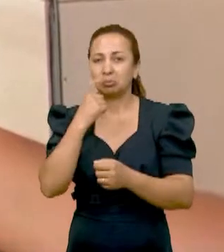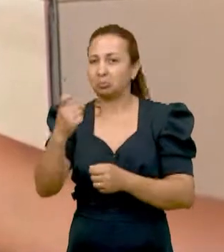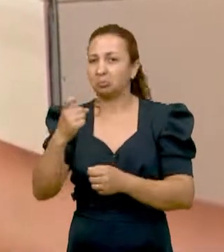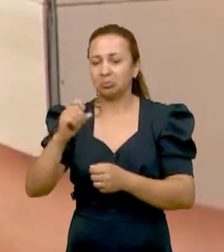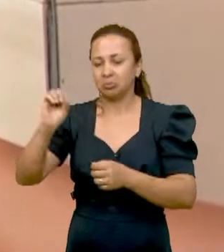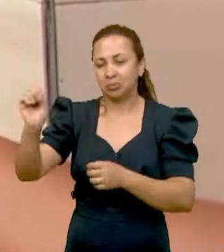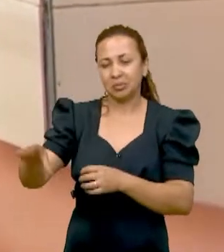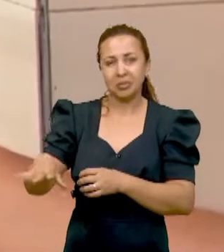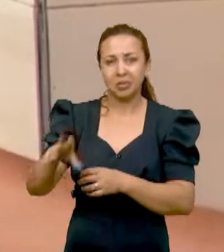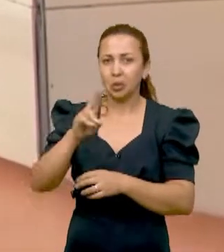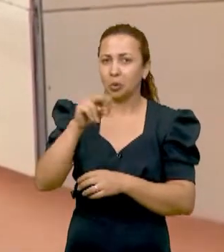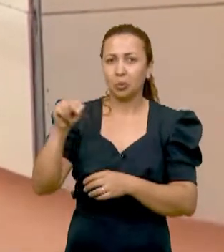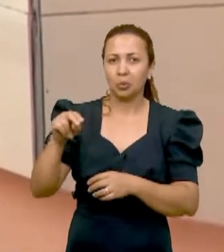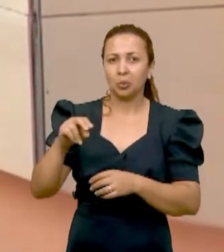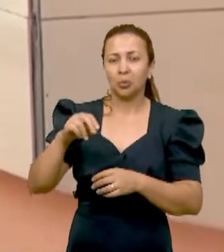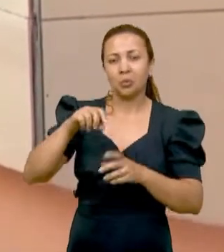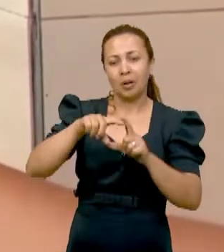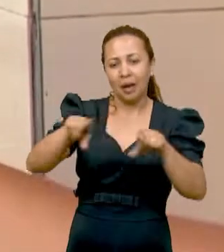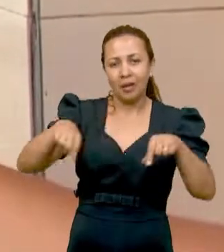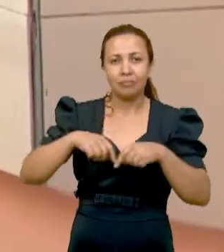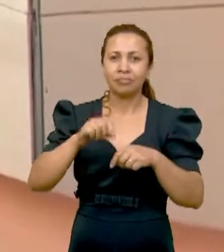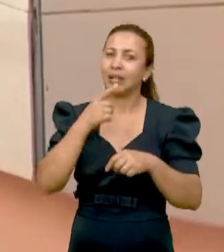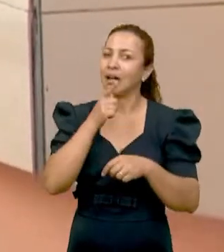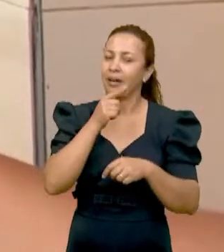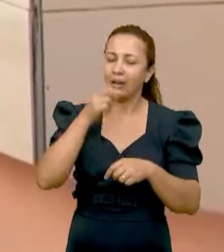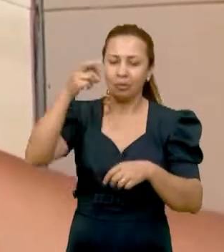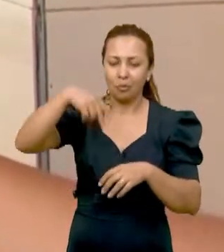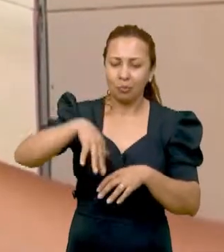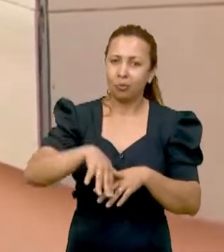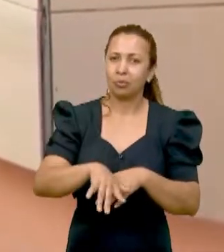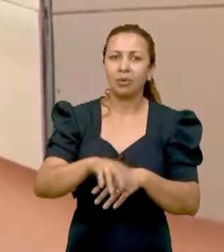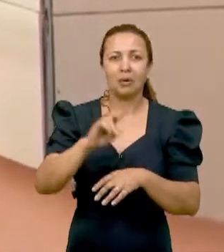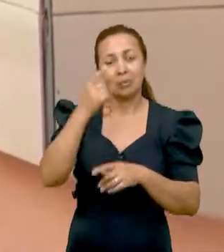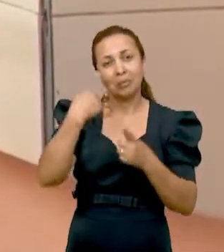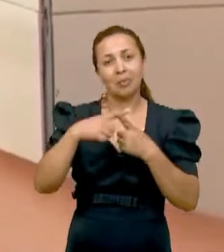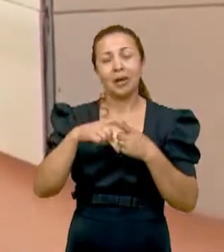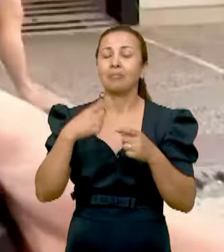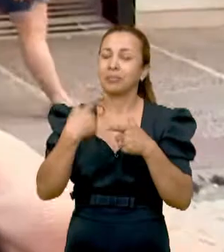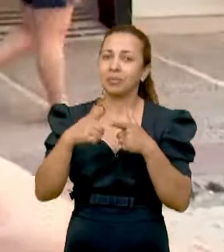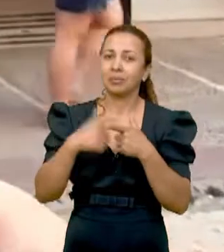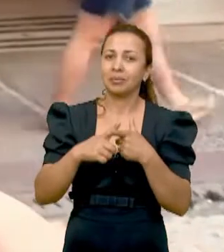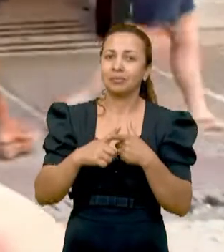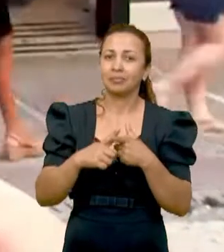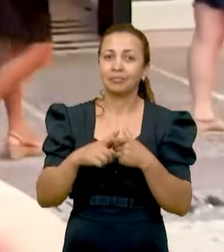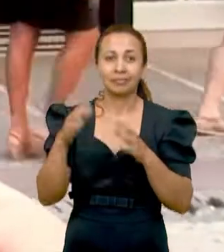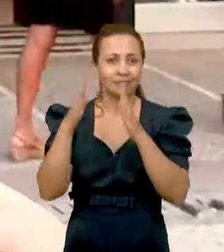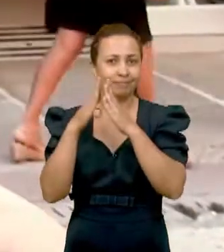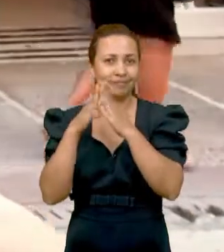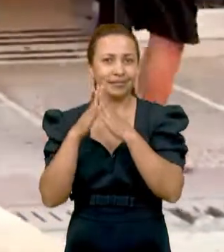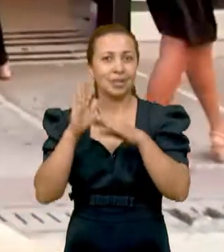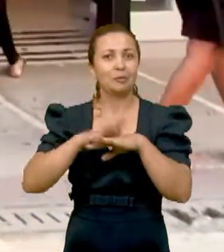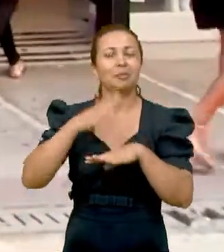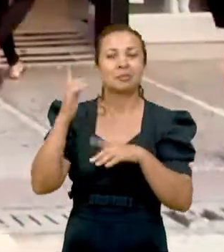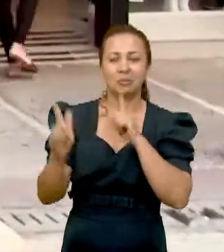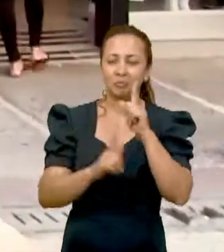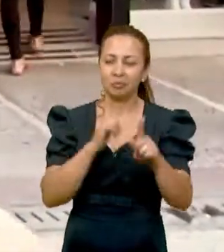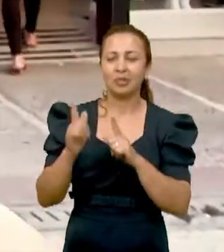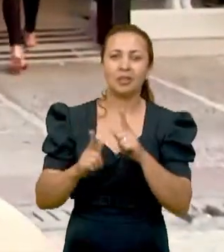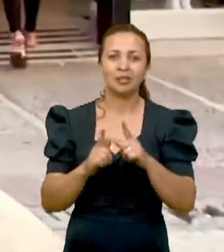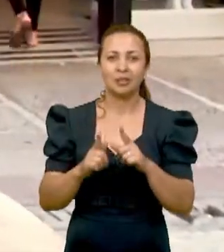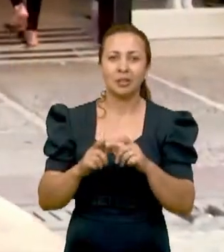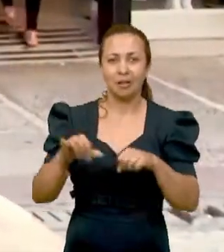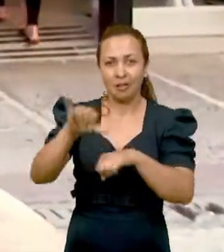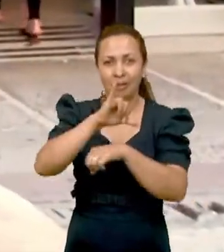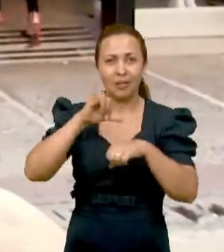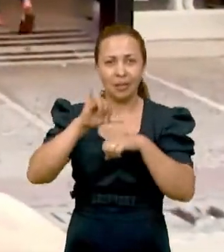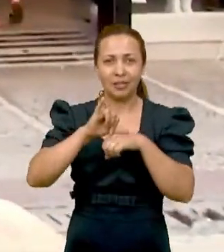nunca despejo na torneira, na pia, que é para não entupir. Geralmente lá em casa, acho que a maioria em geral, a gente